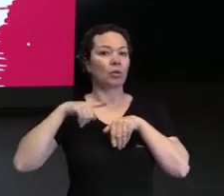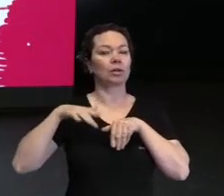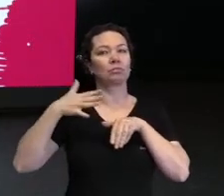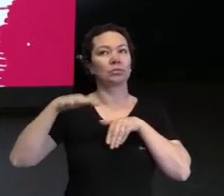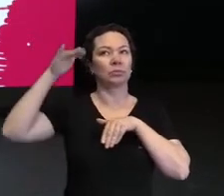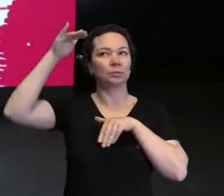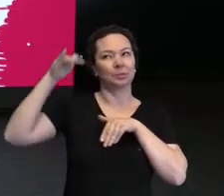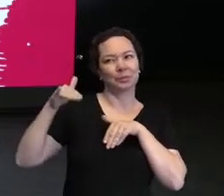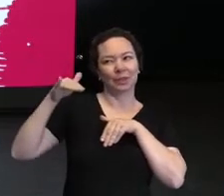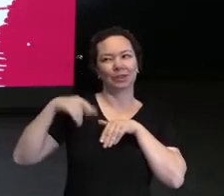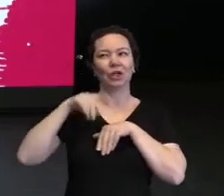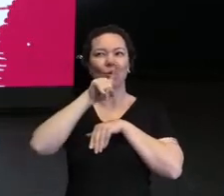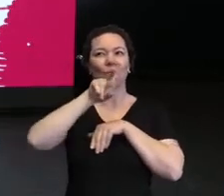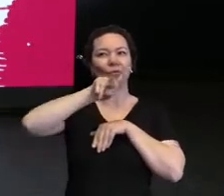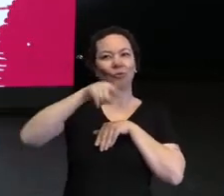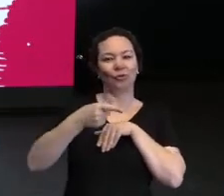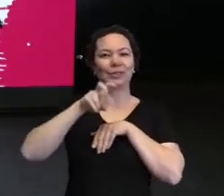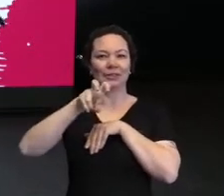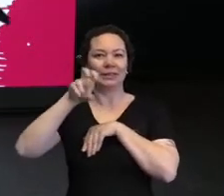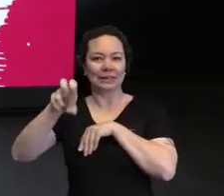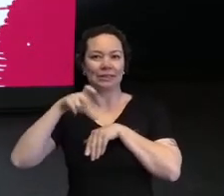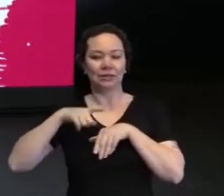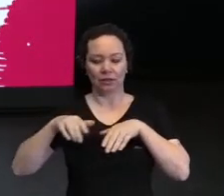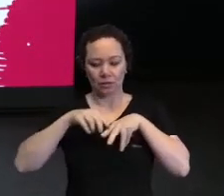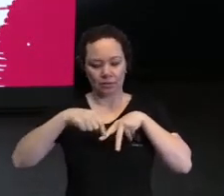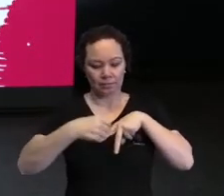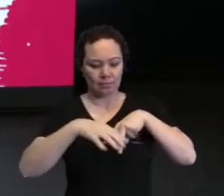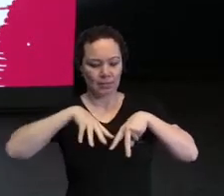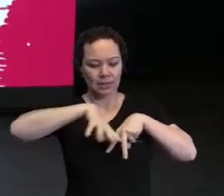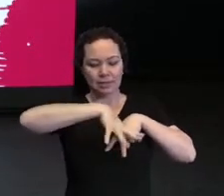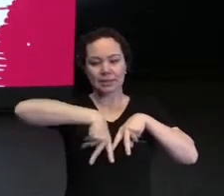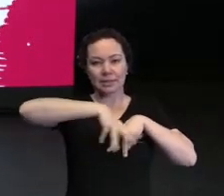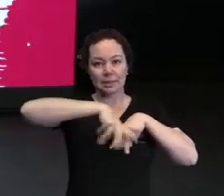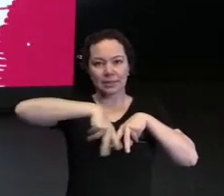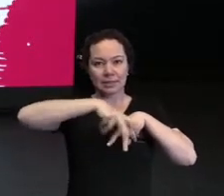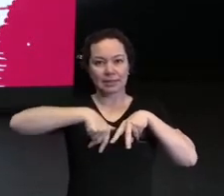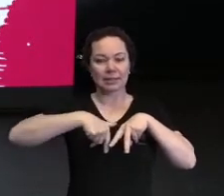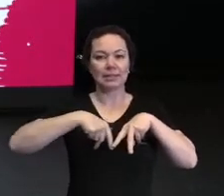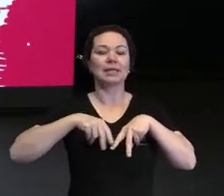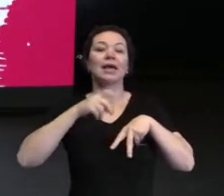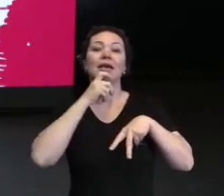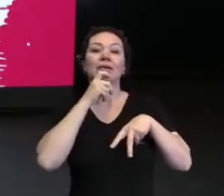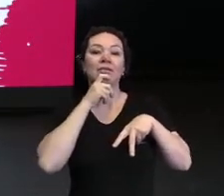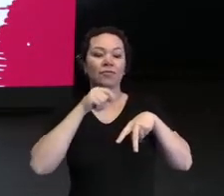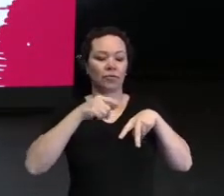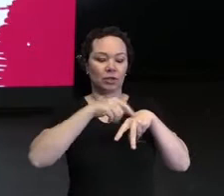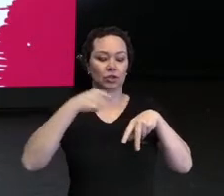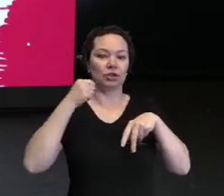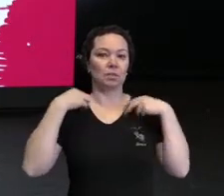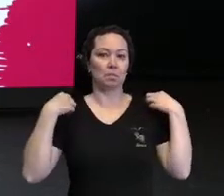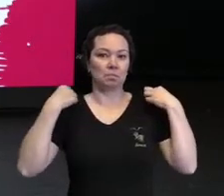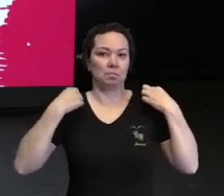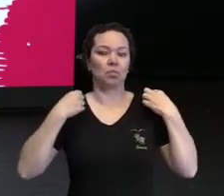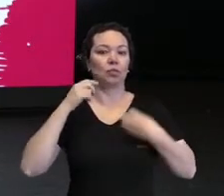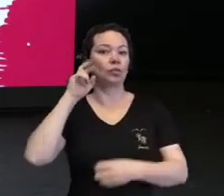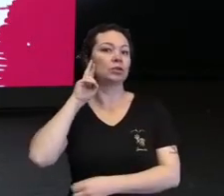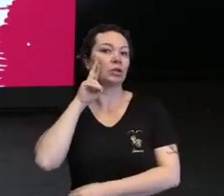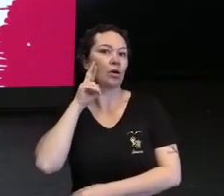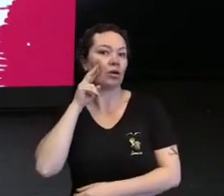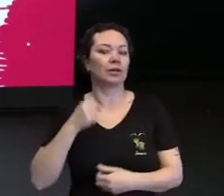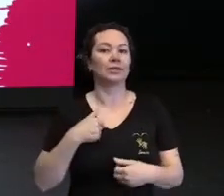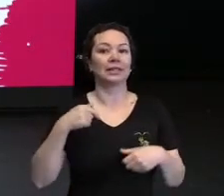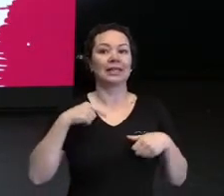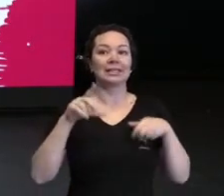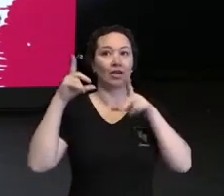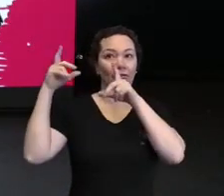baixa, 1,55, estou usando uma saia verde musgo, uma blusa rosê. E aí, essa foto, ela foi feita em homenagem a